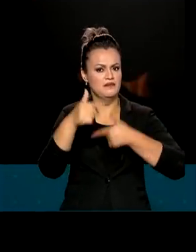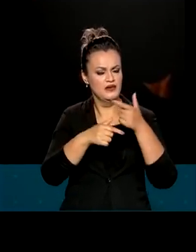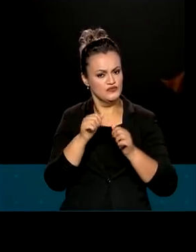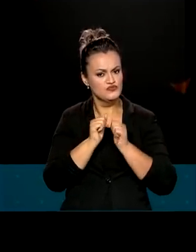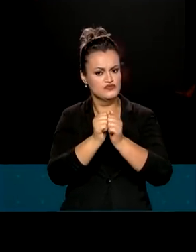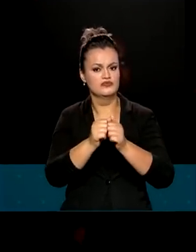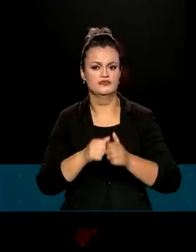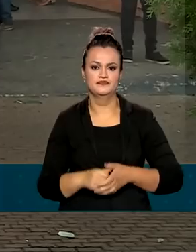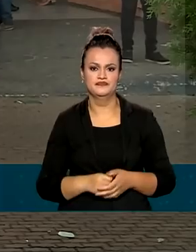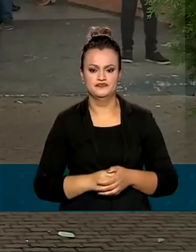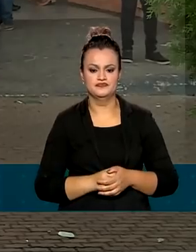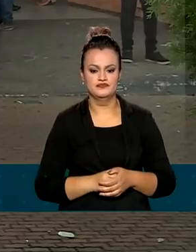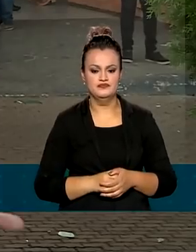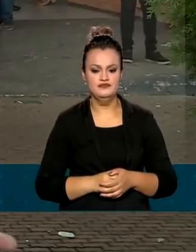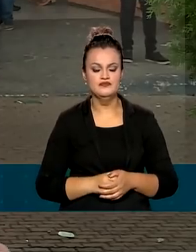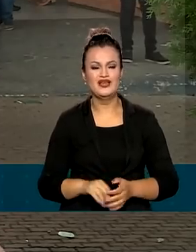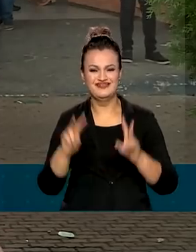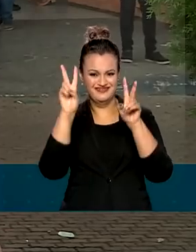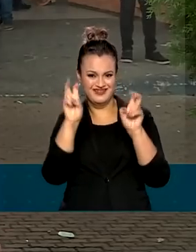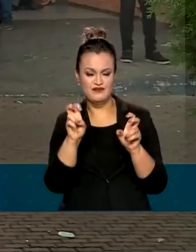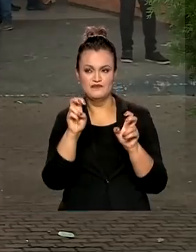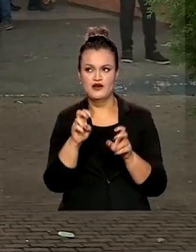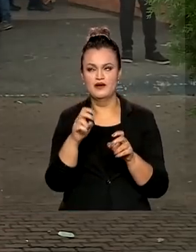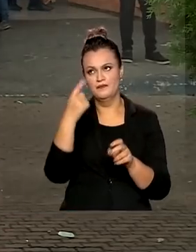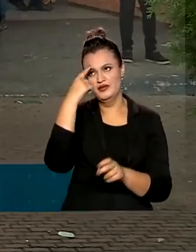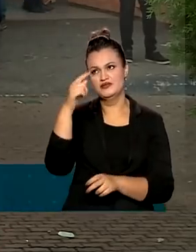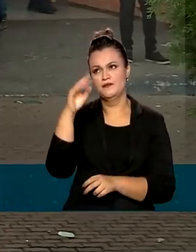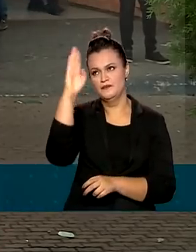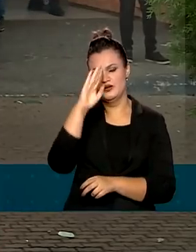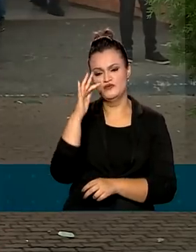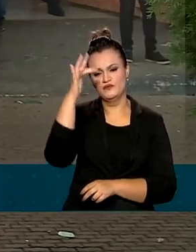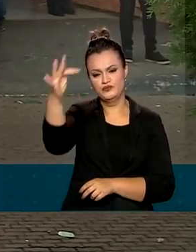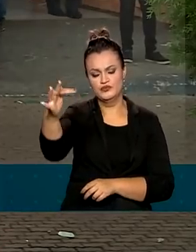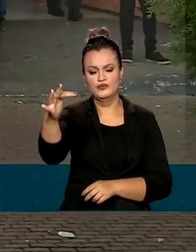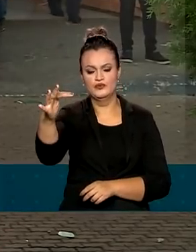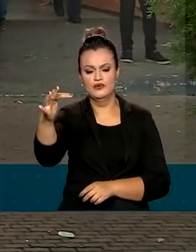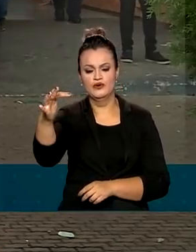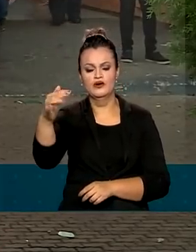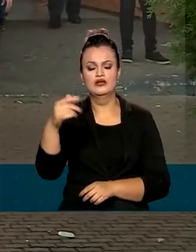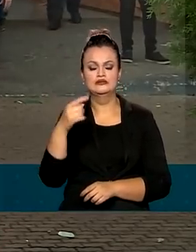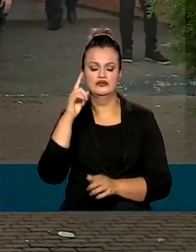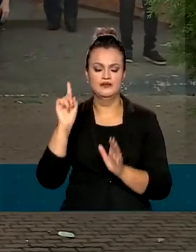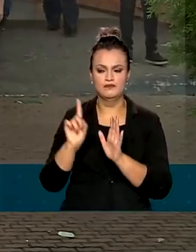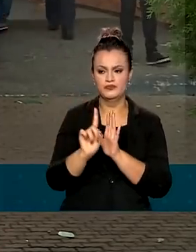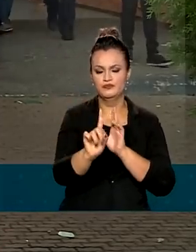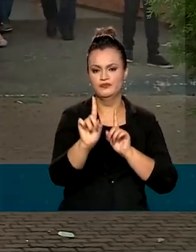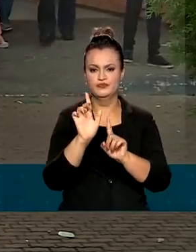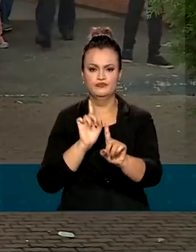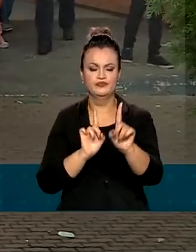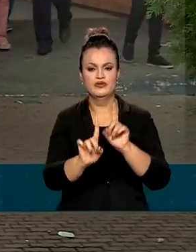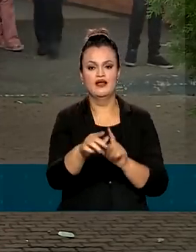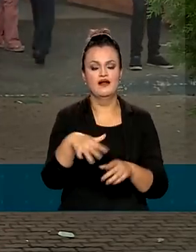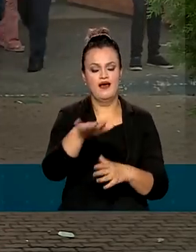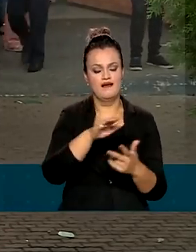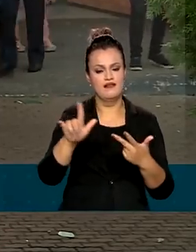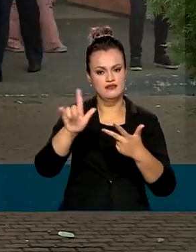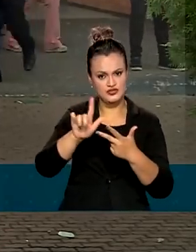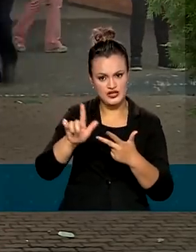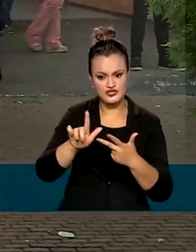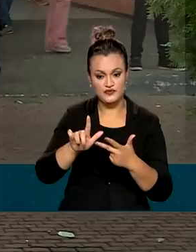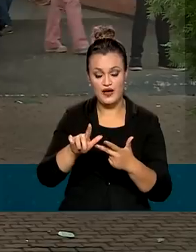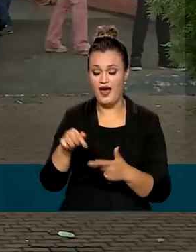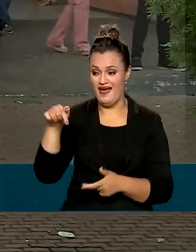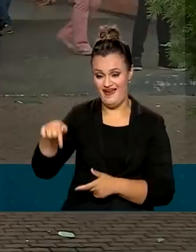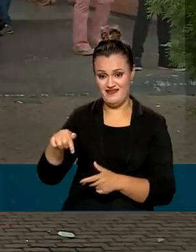desse país. Com o tema O Brasil do Futuro passa pela liderança e o protagonismo do legislativo municipal, a